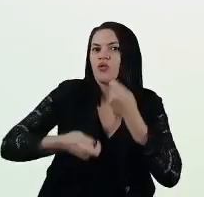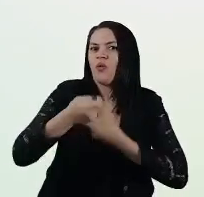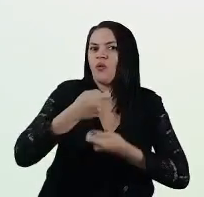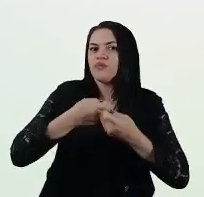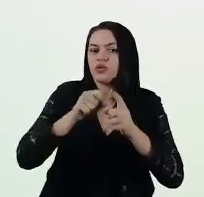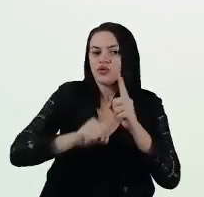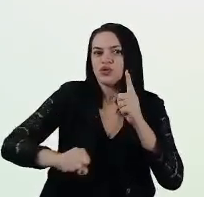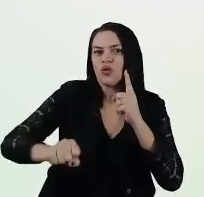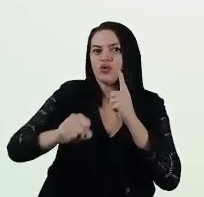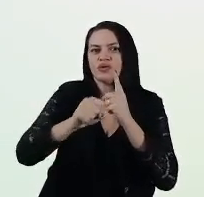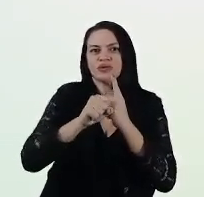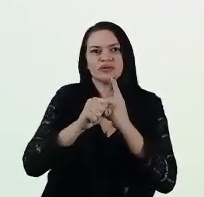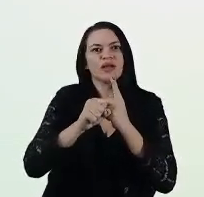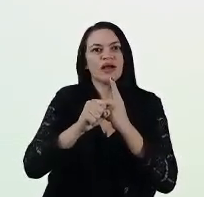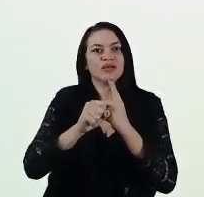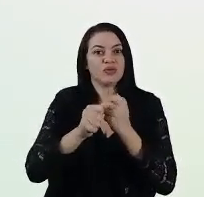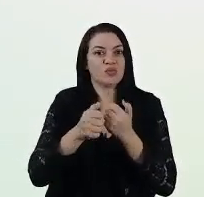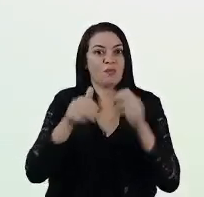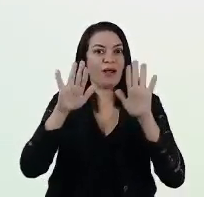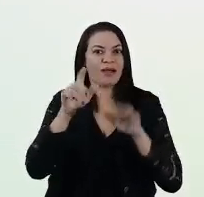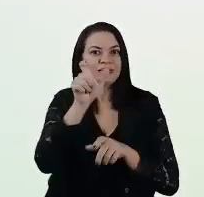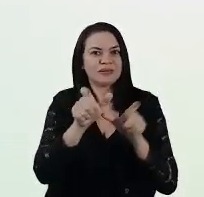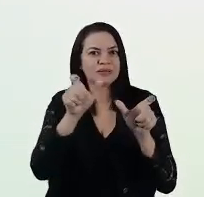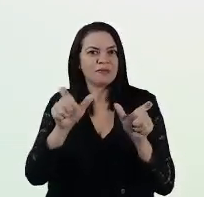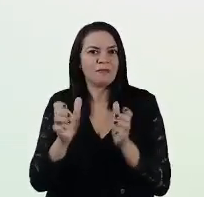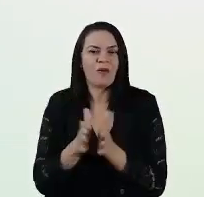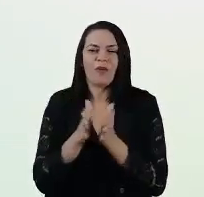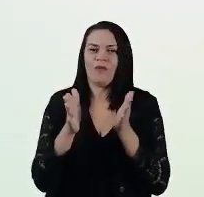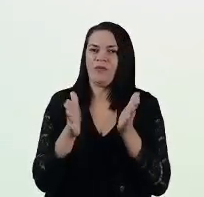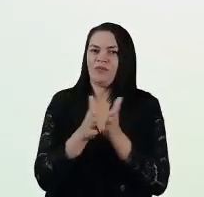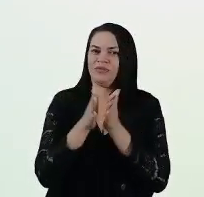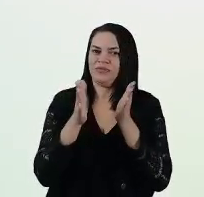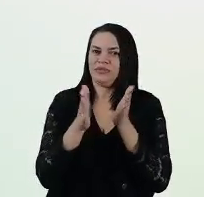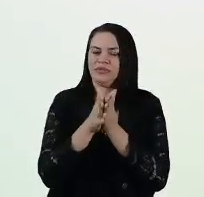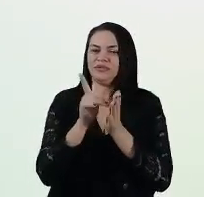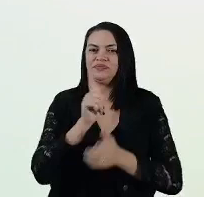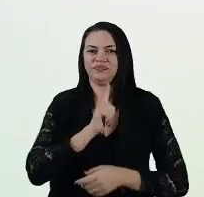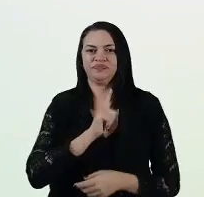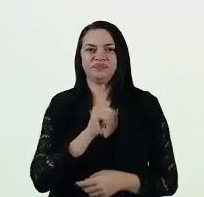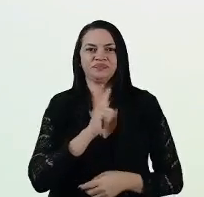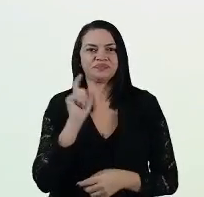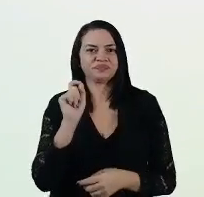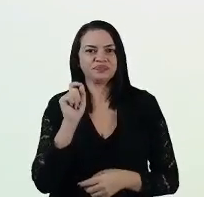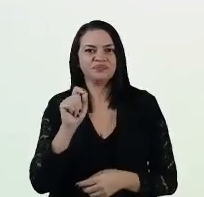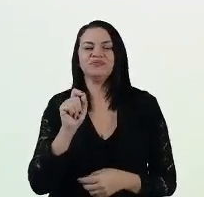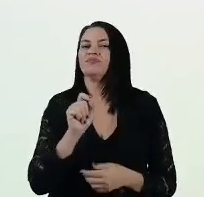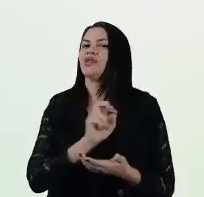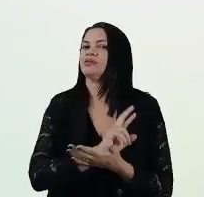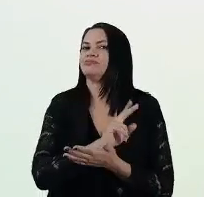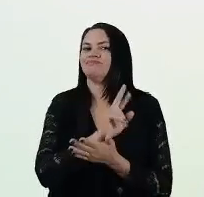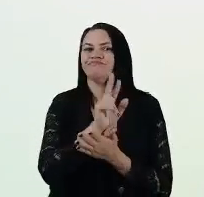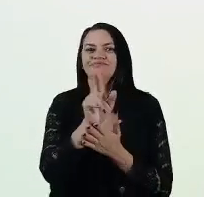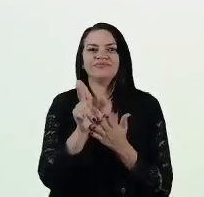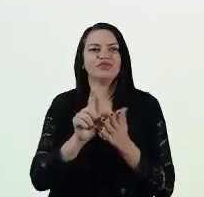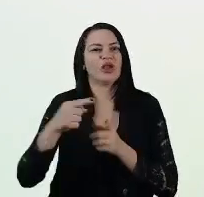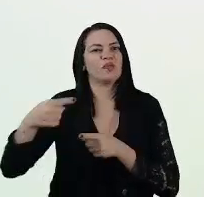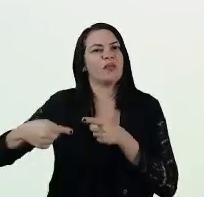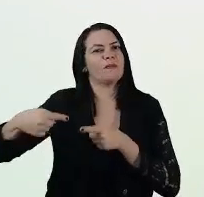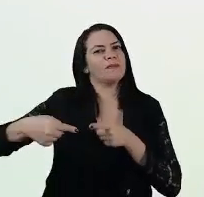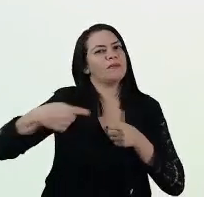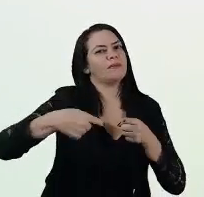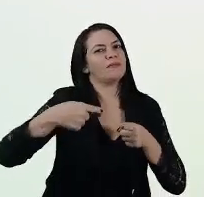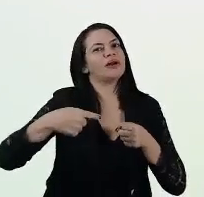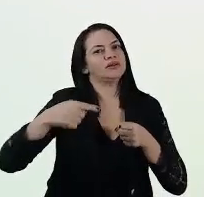sociais, sobretudo dos mais pobres. Nós temos uma série de debates